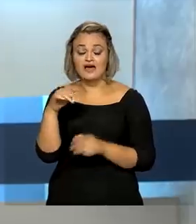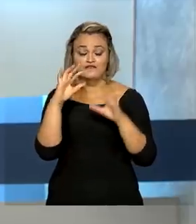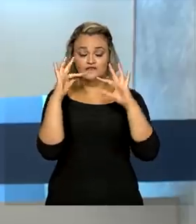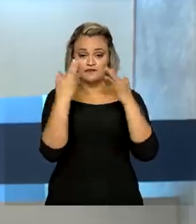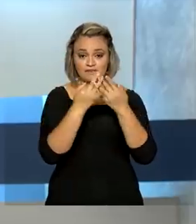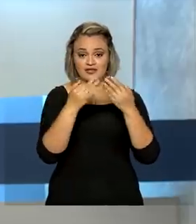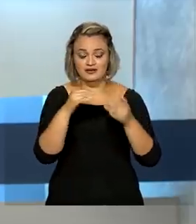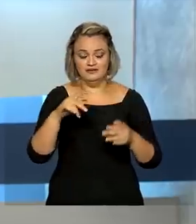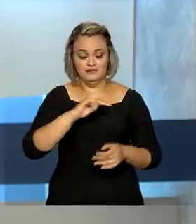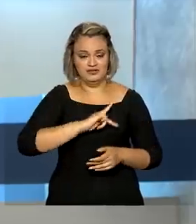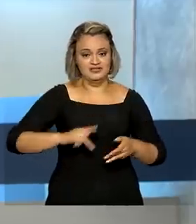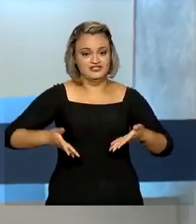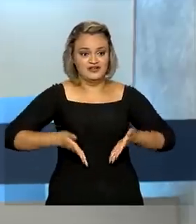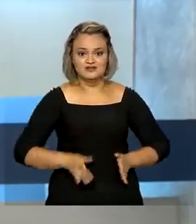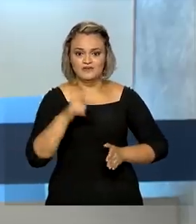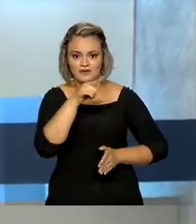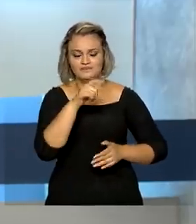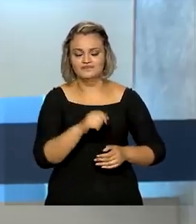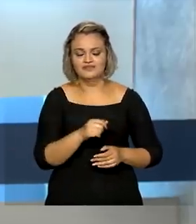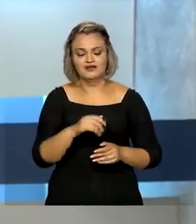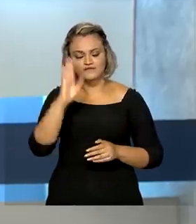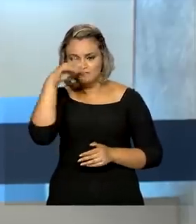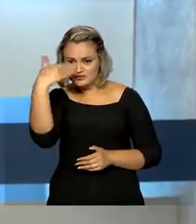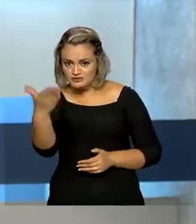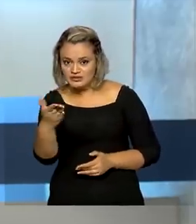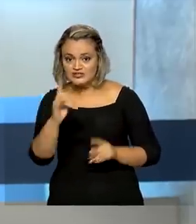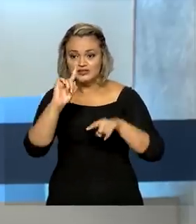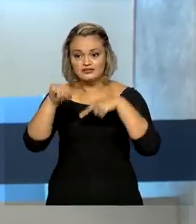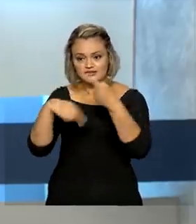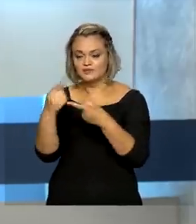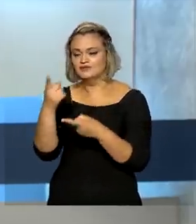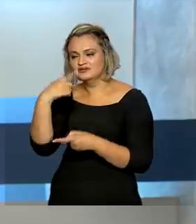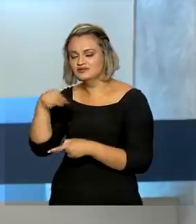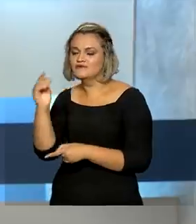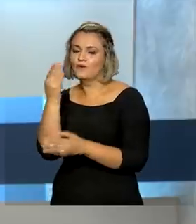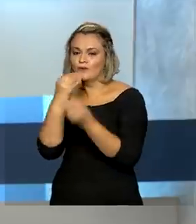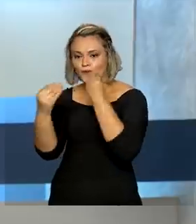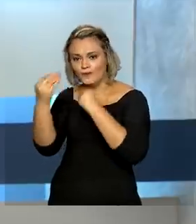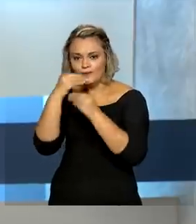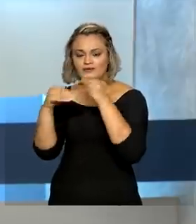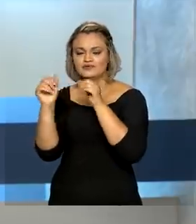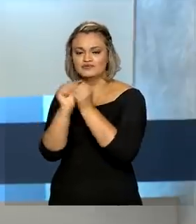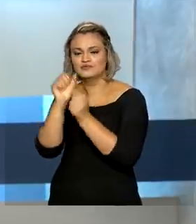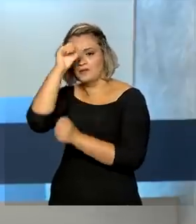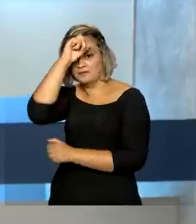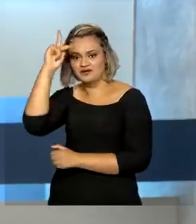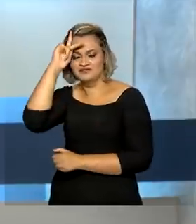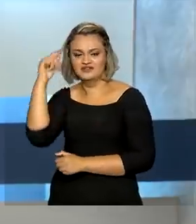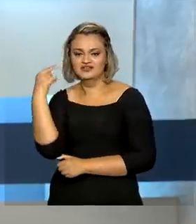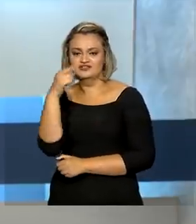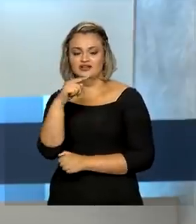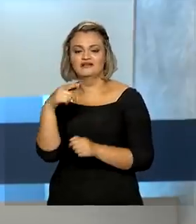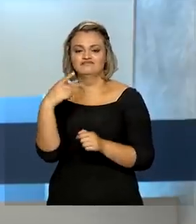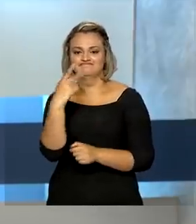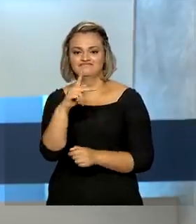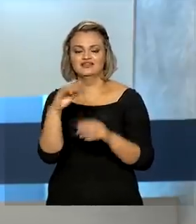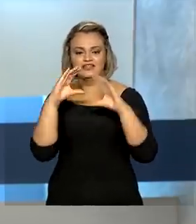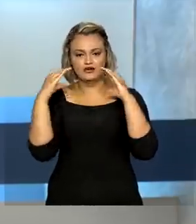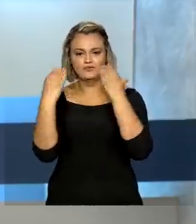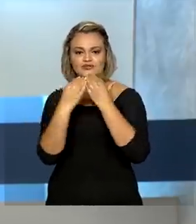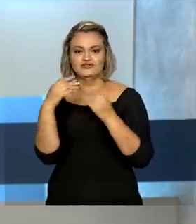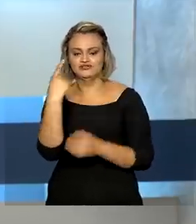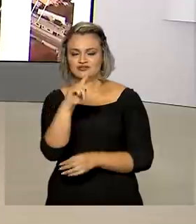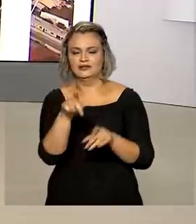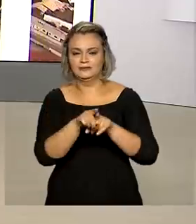Logo depois da homenagem, acontece um almoço oferecido pela prefeita Alessandra Buoso e também pela comunidade de Anguilara,